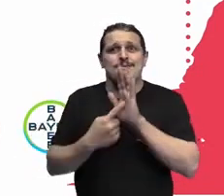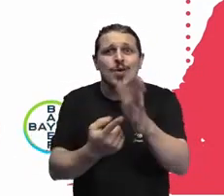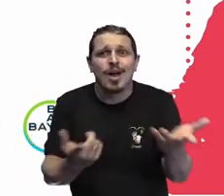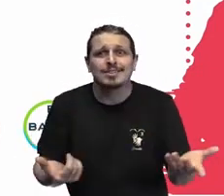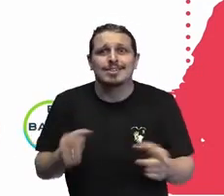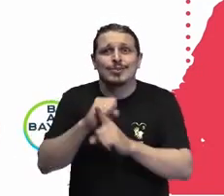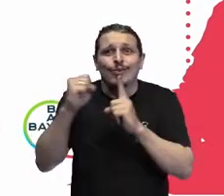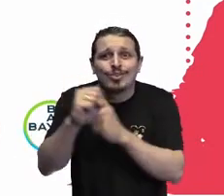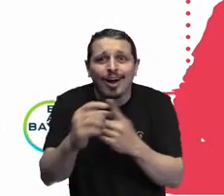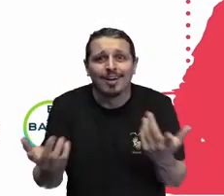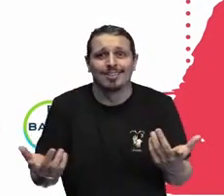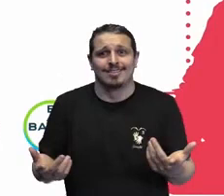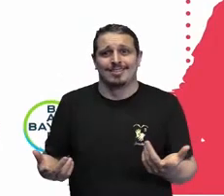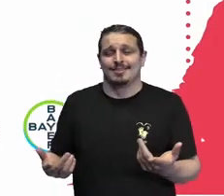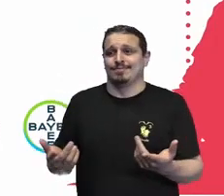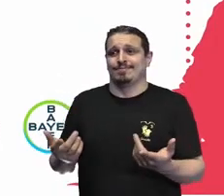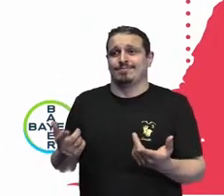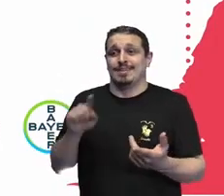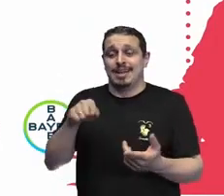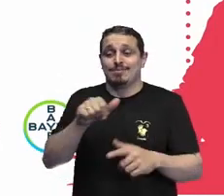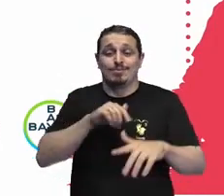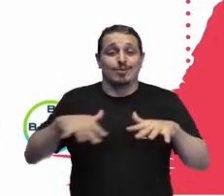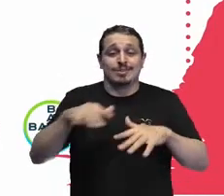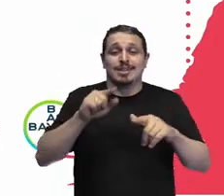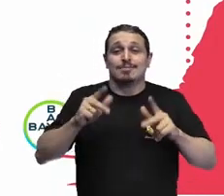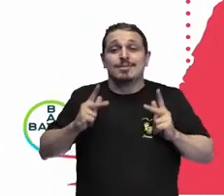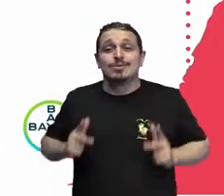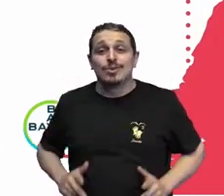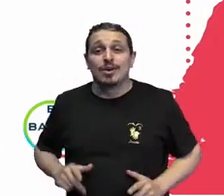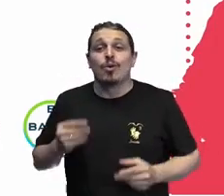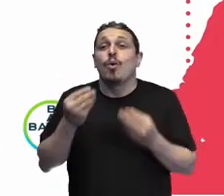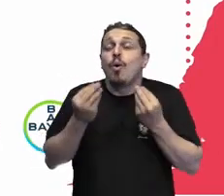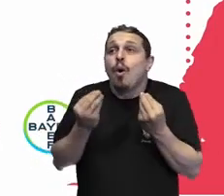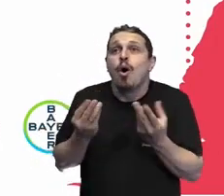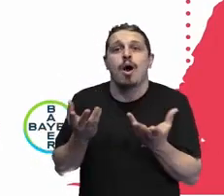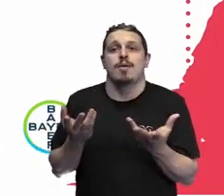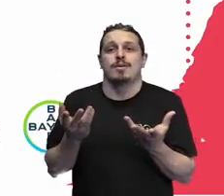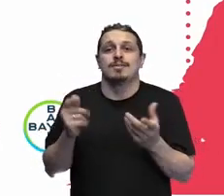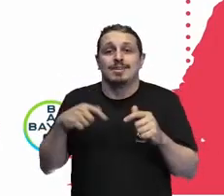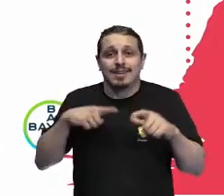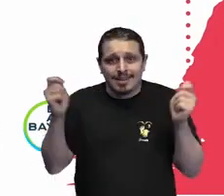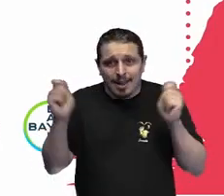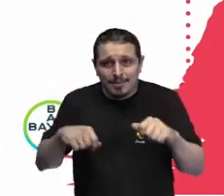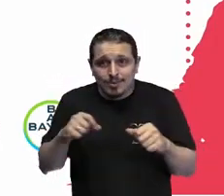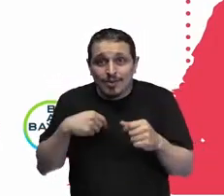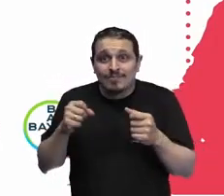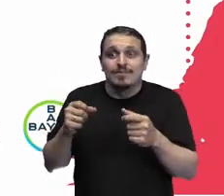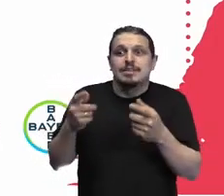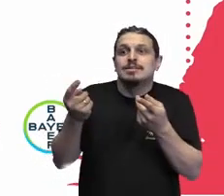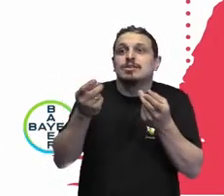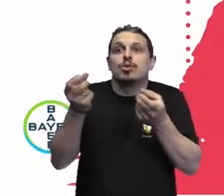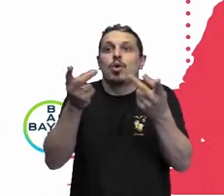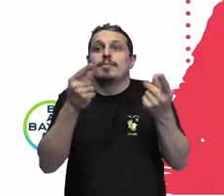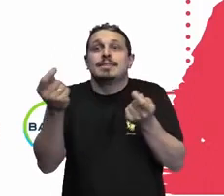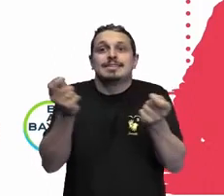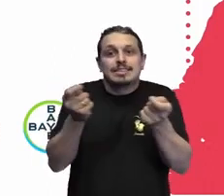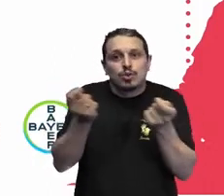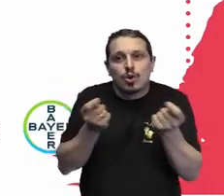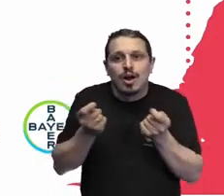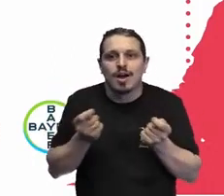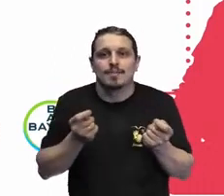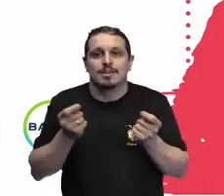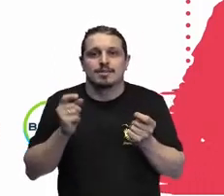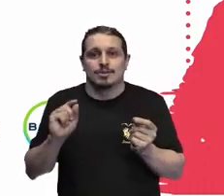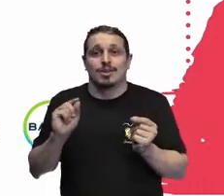Na vida de um indivíduo e na vida de um sujeito, e que ele não tem possibilidade de gerenciamento, ele não muda, está dado, né?